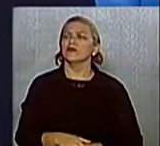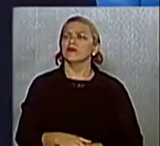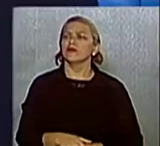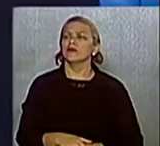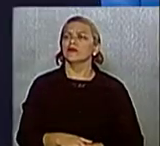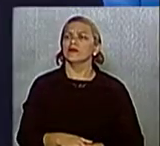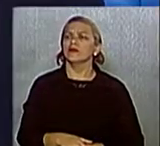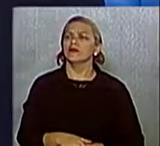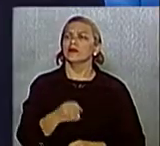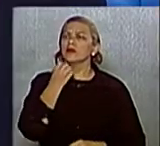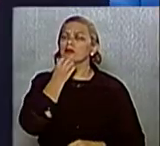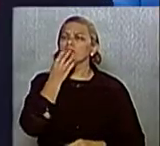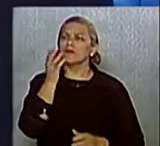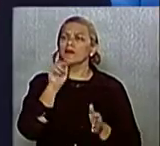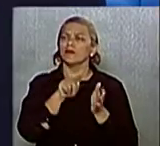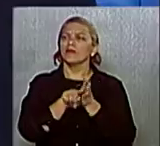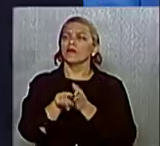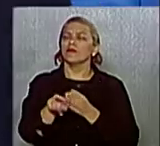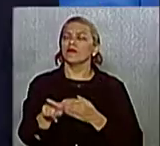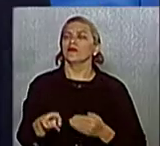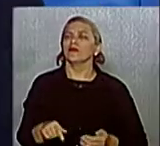Muito boa pergunta, Tânia.